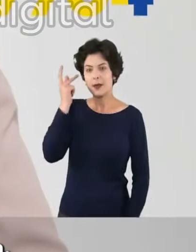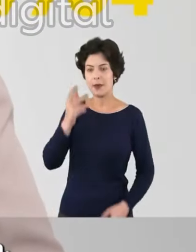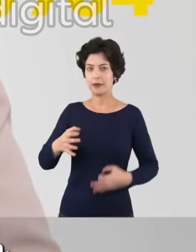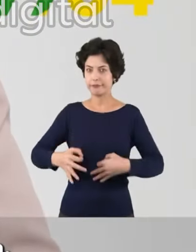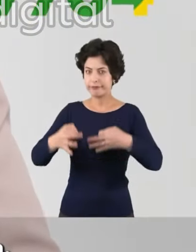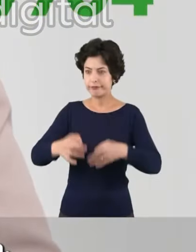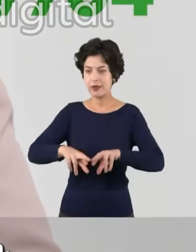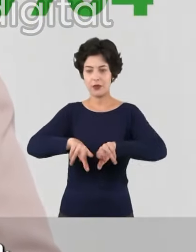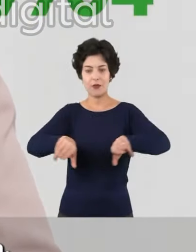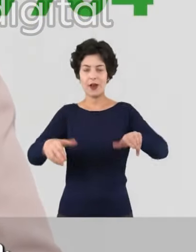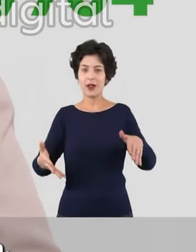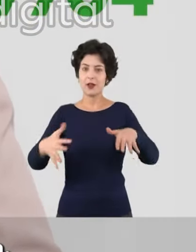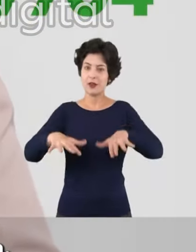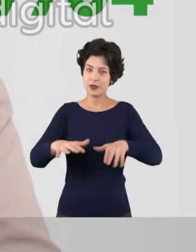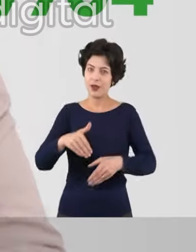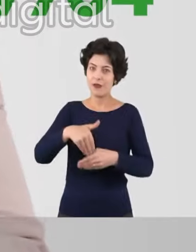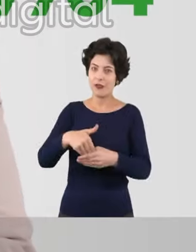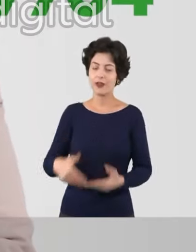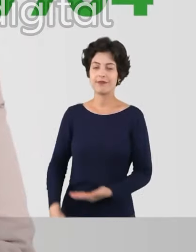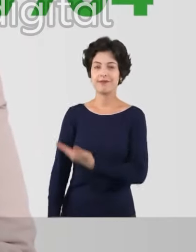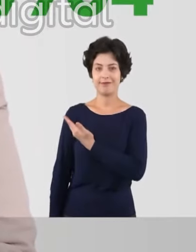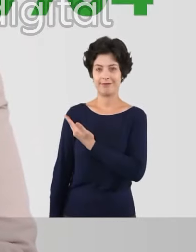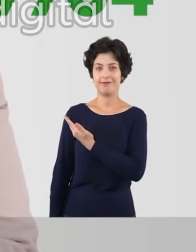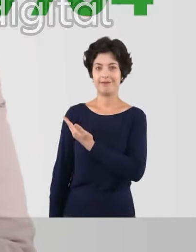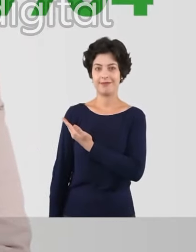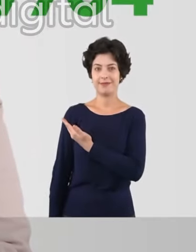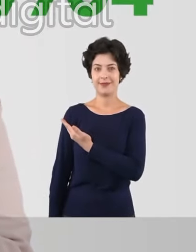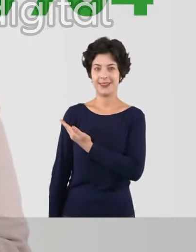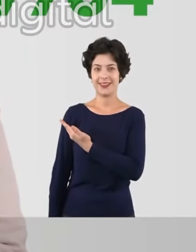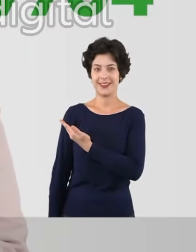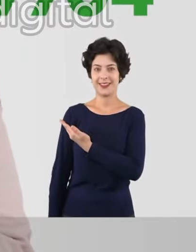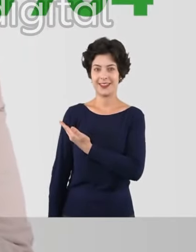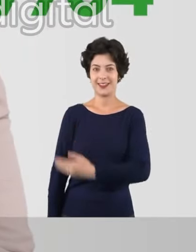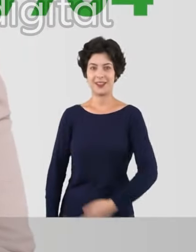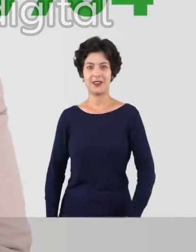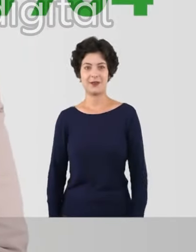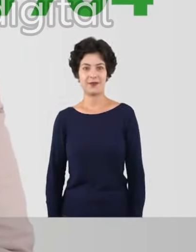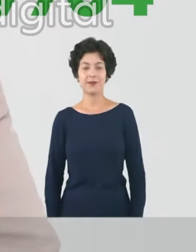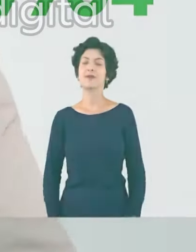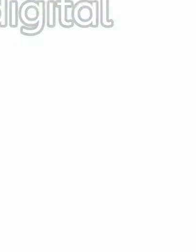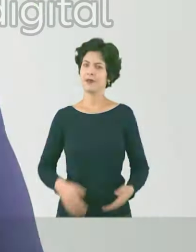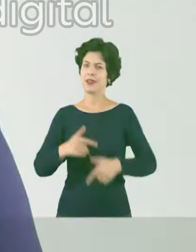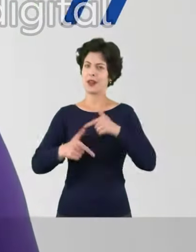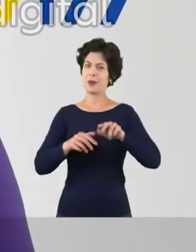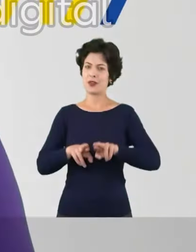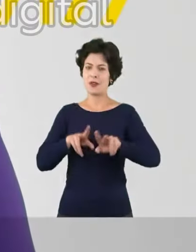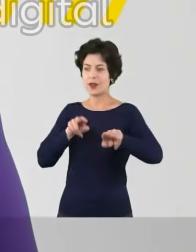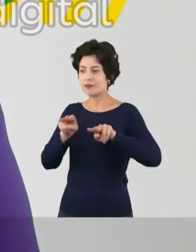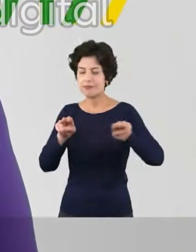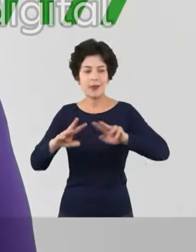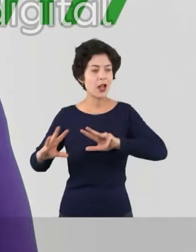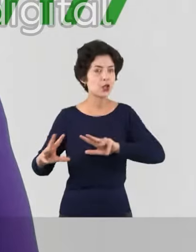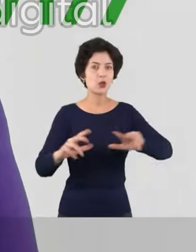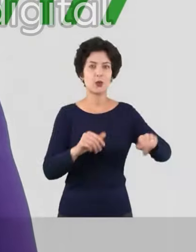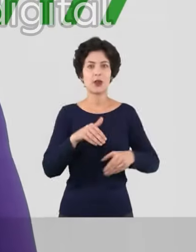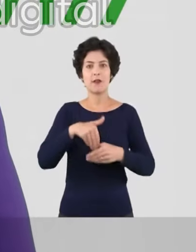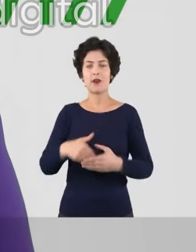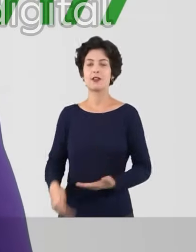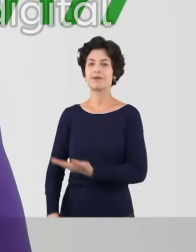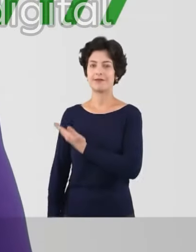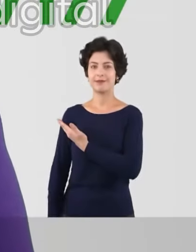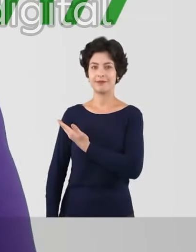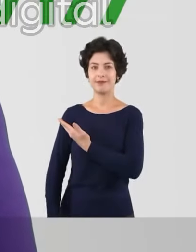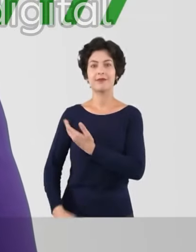São Paulo mais justa, diversa e inclusiva. Vote Madalena Carvalho Amadá 77704. Faça a diferença sem olhar a quem.